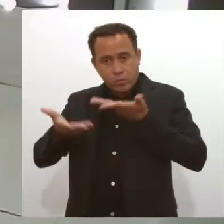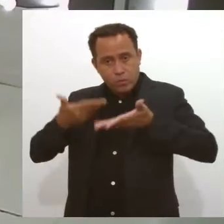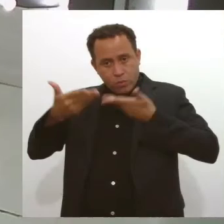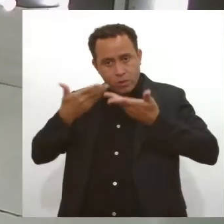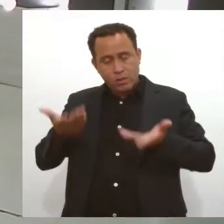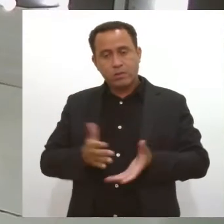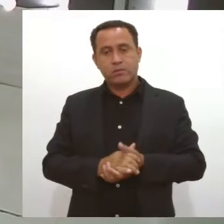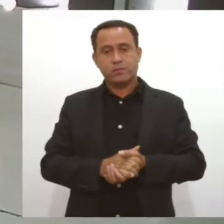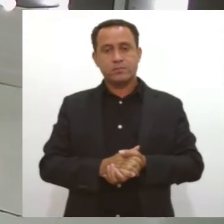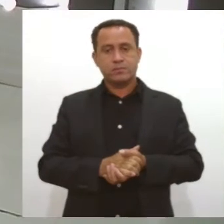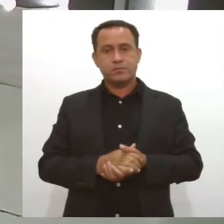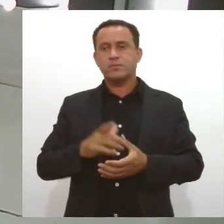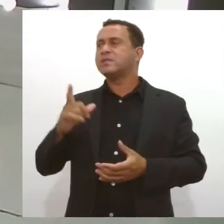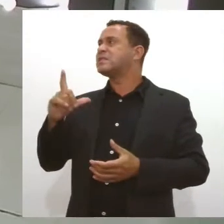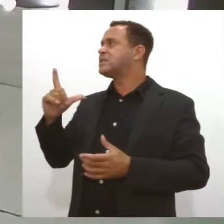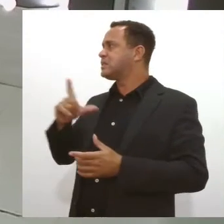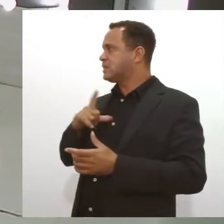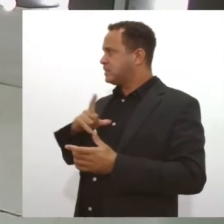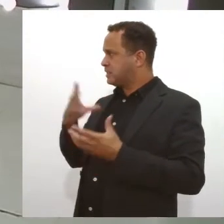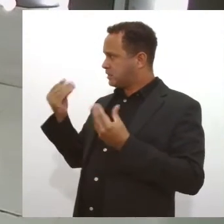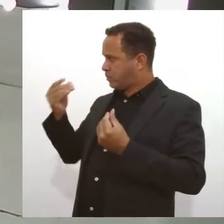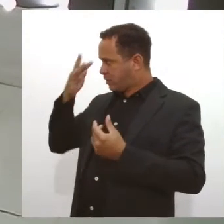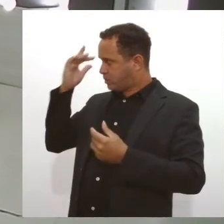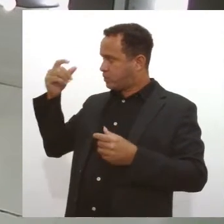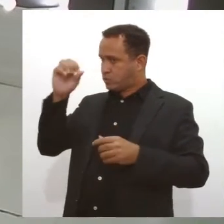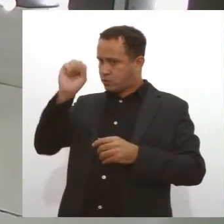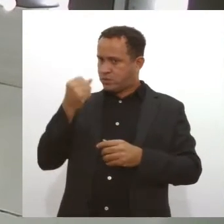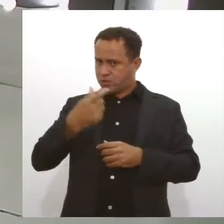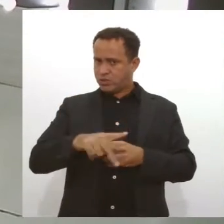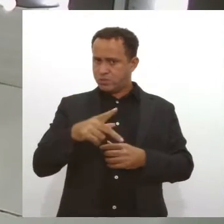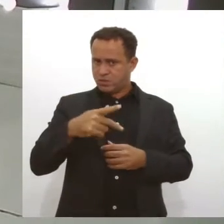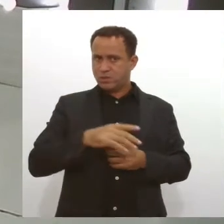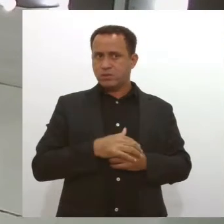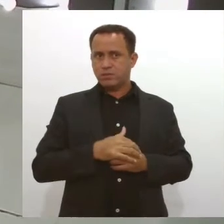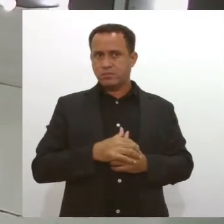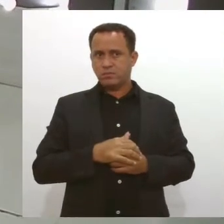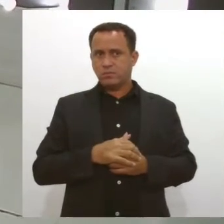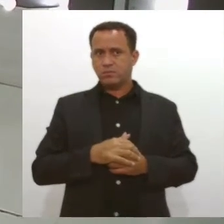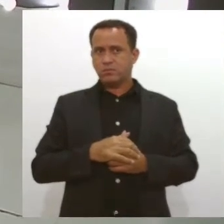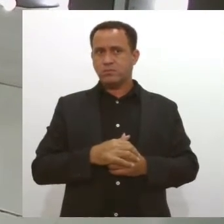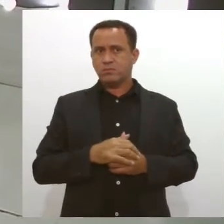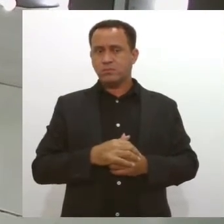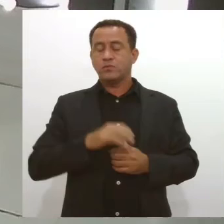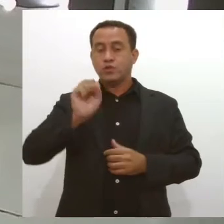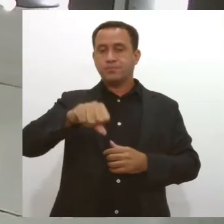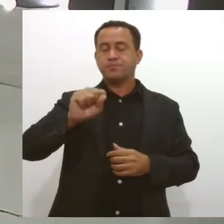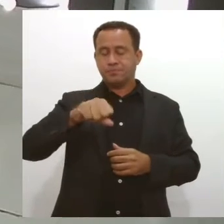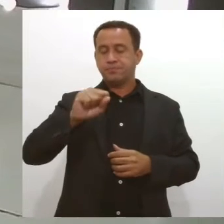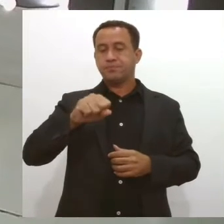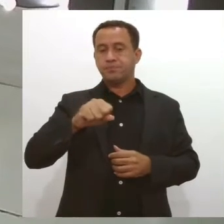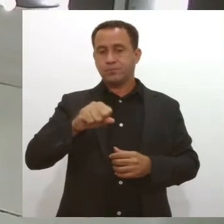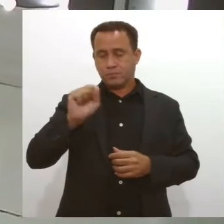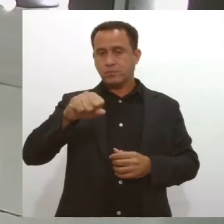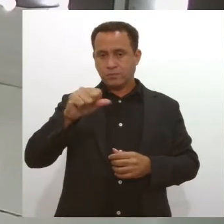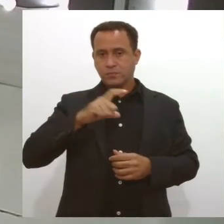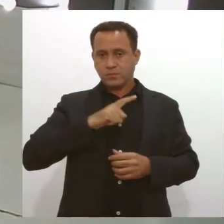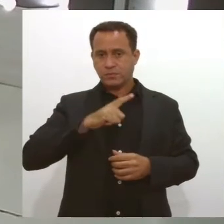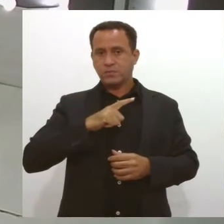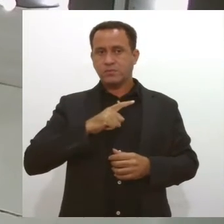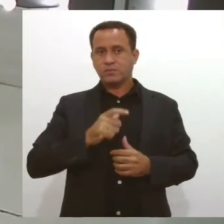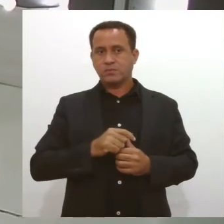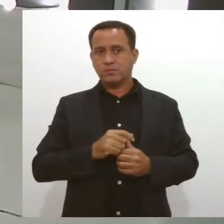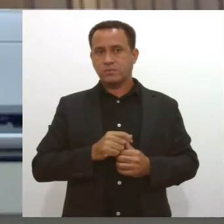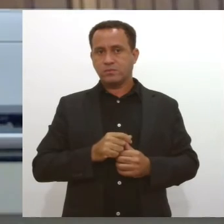cura. Tem muitos casos aqui no estado de Sergipe, doutora? Sim, sim, existe,